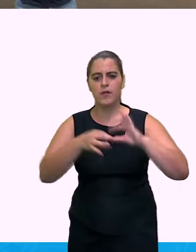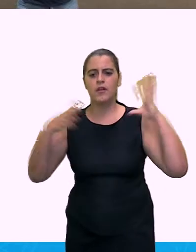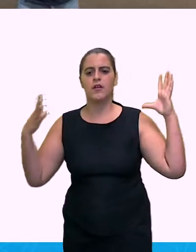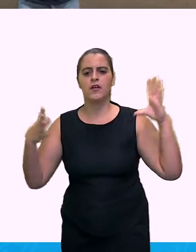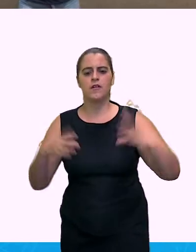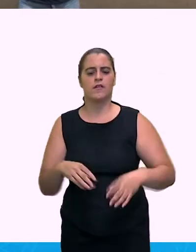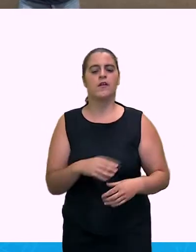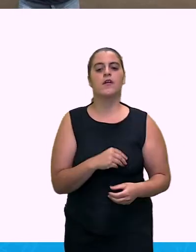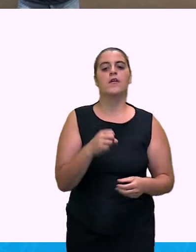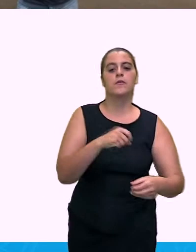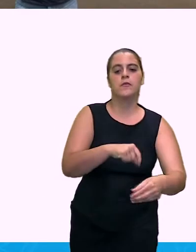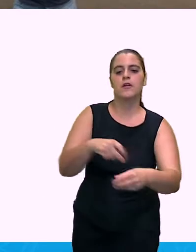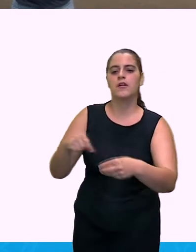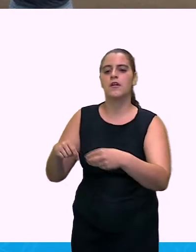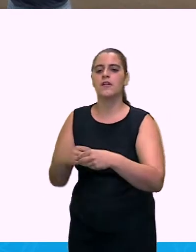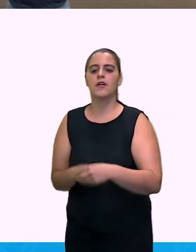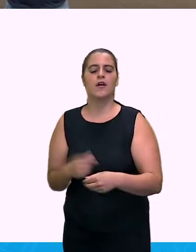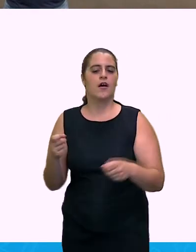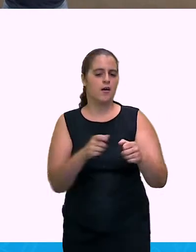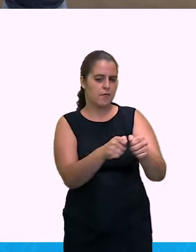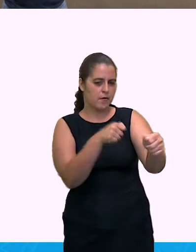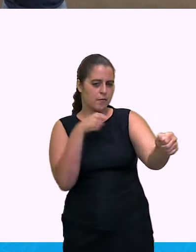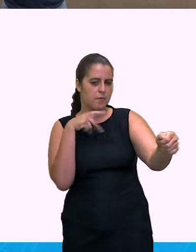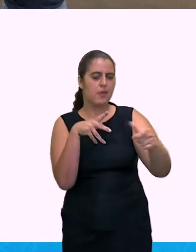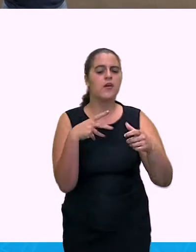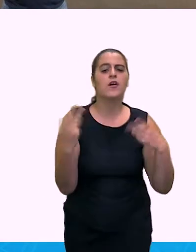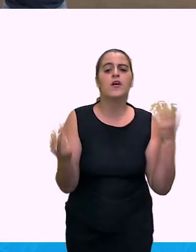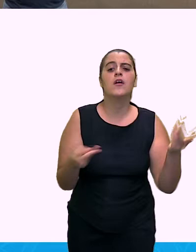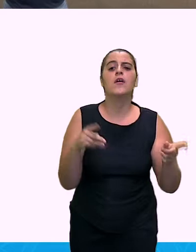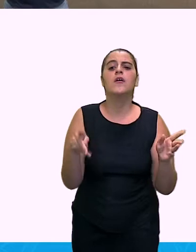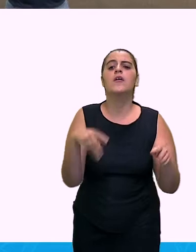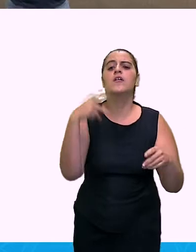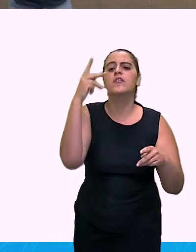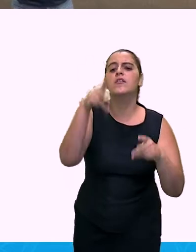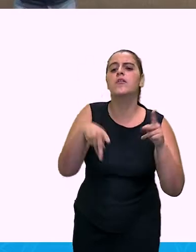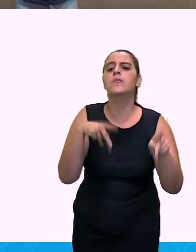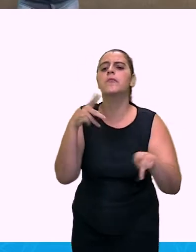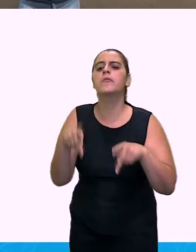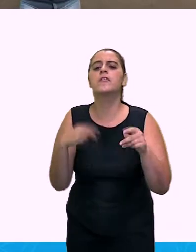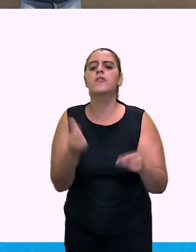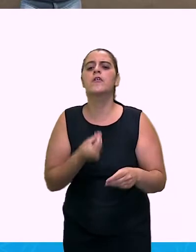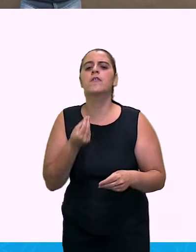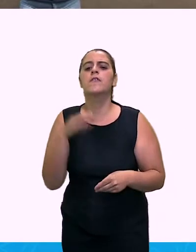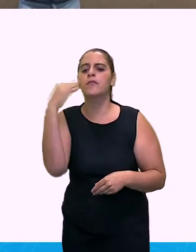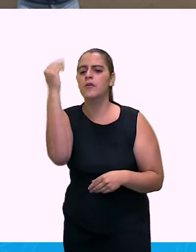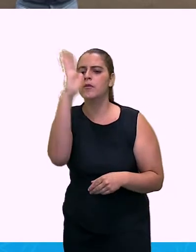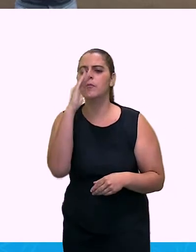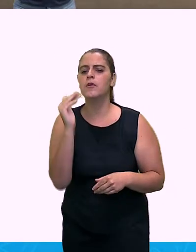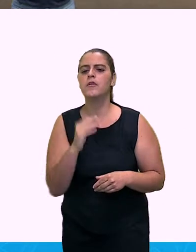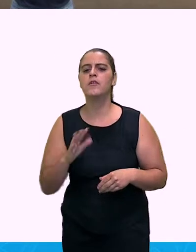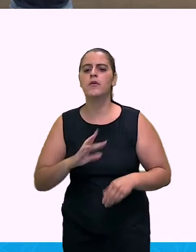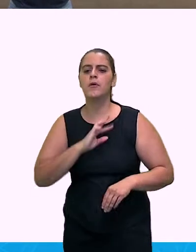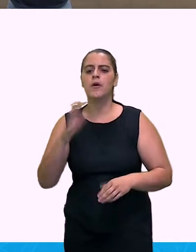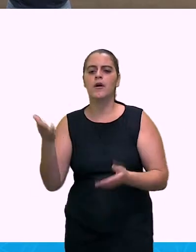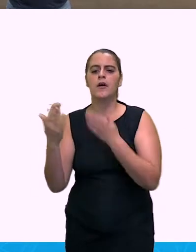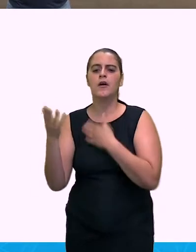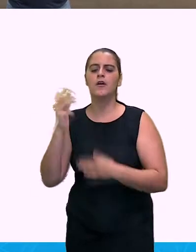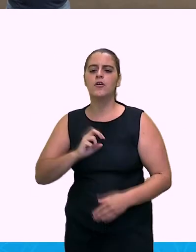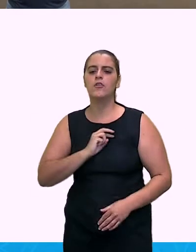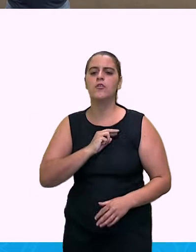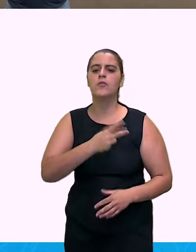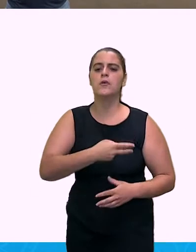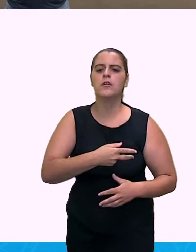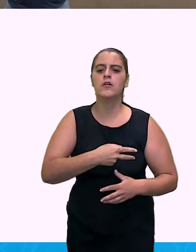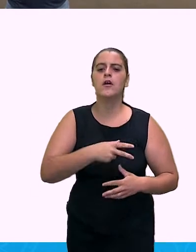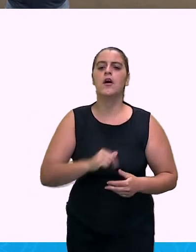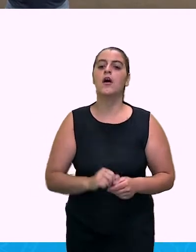e para eles. E quem foi esse povo? Quem eram esses povos, essas pessoas? Eram os índios. A